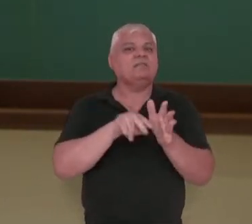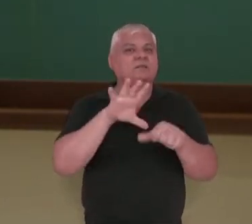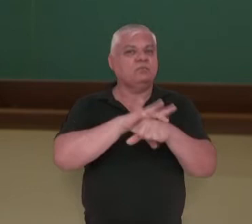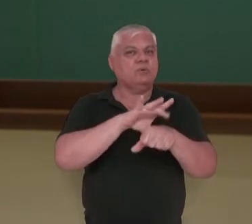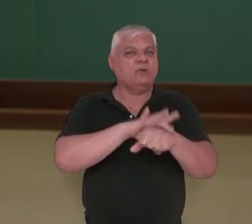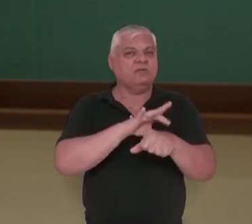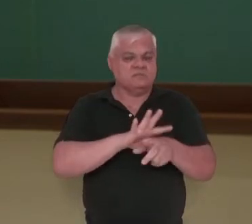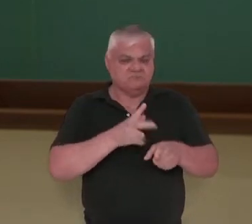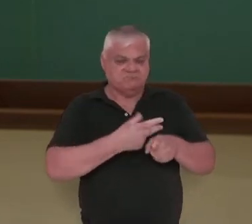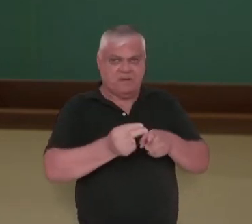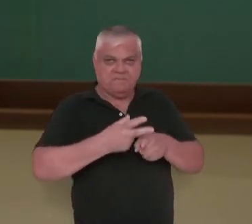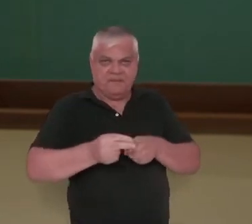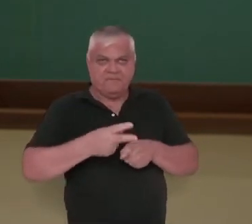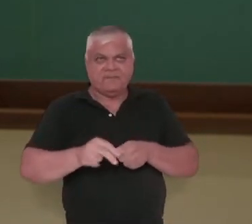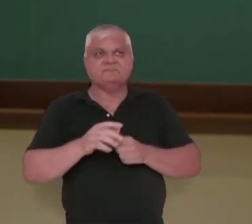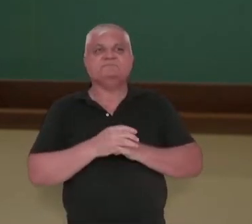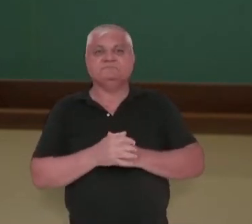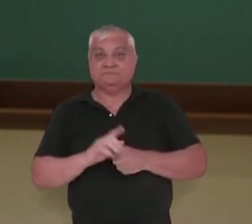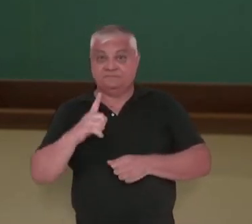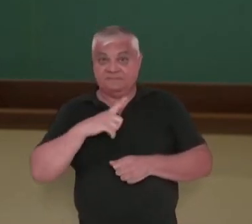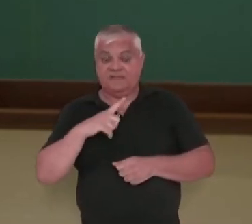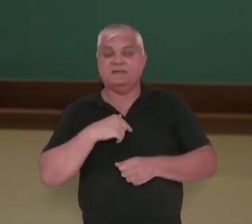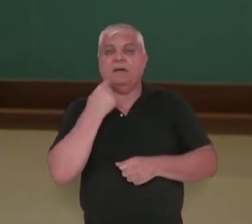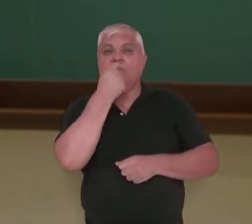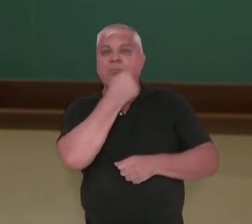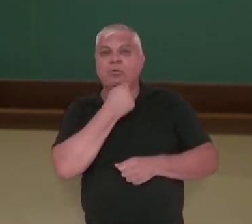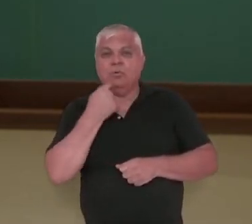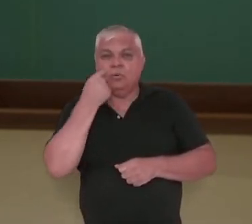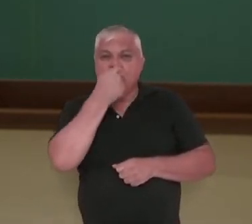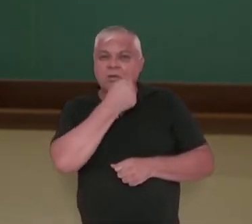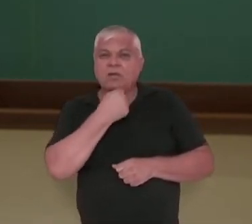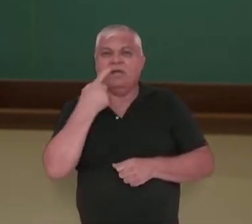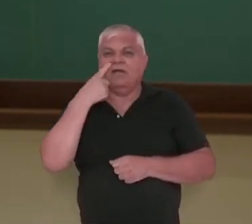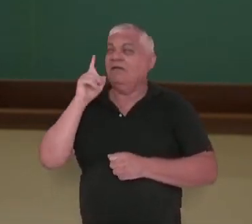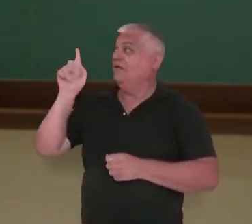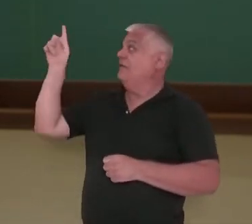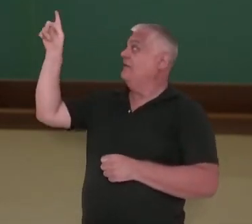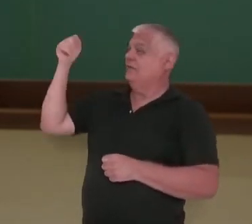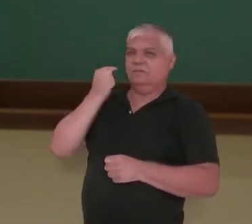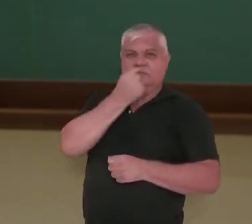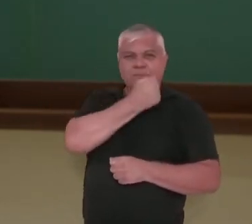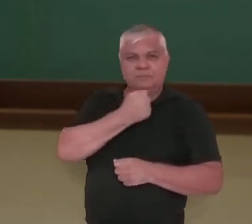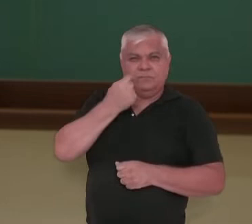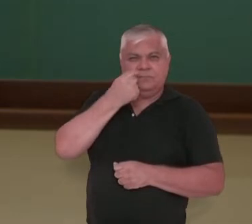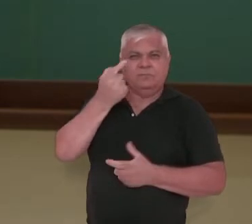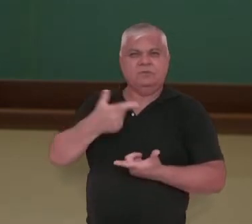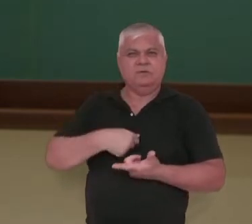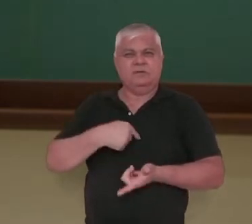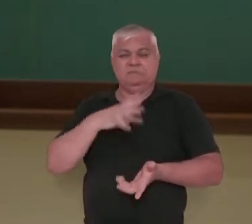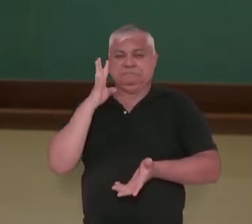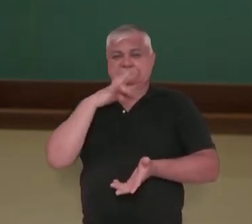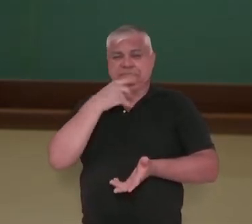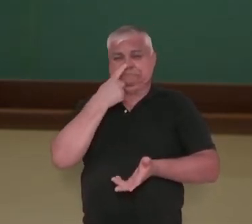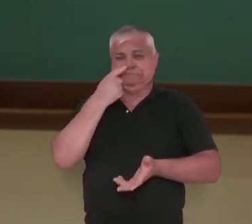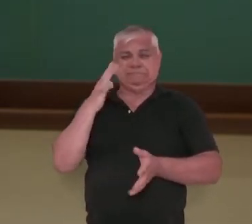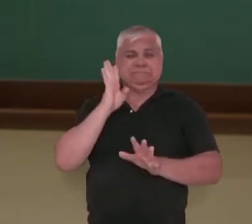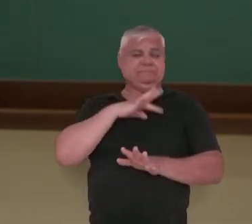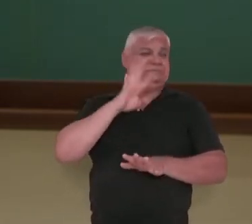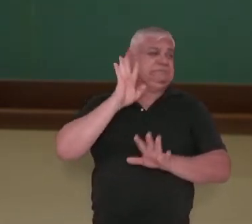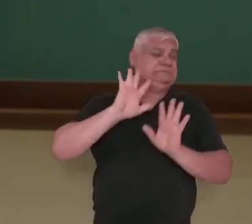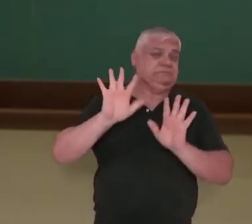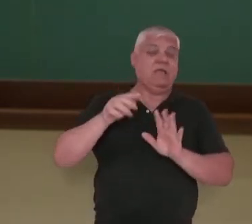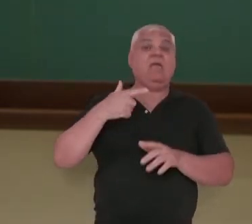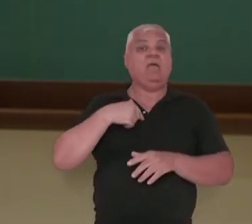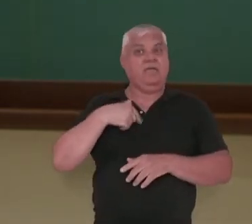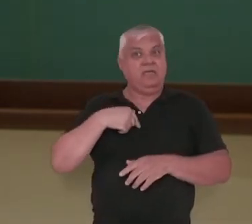ó. Então, existem aquelas bactérias bucais que estão ali, né? Que tem que ficar atento à questão de mau hálito. Às vezes já pode ser um sinal, né?